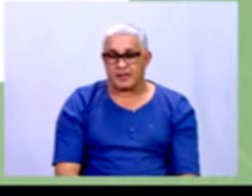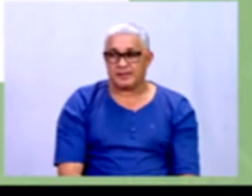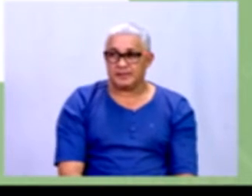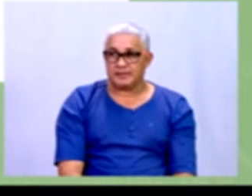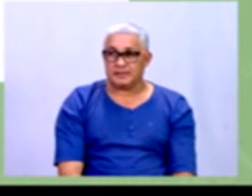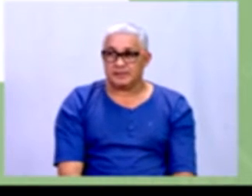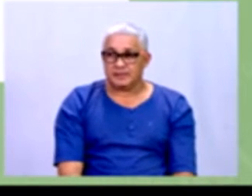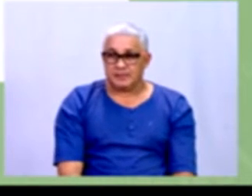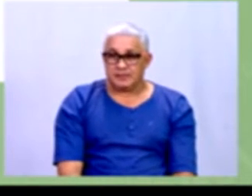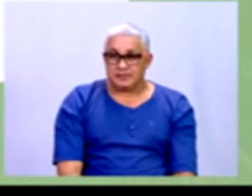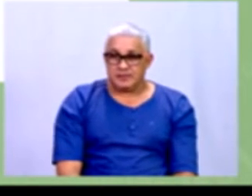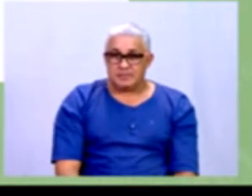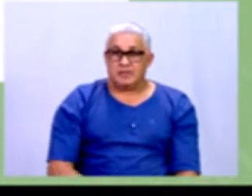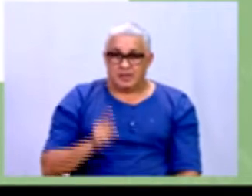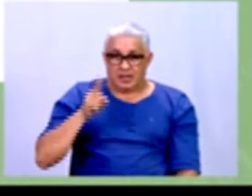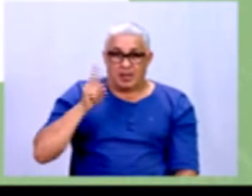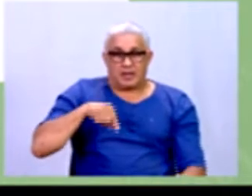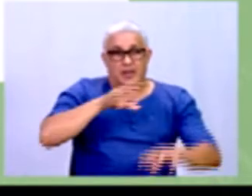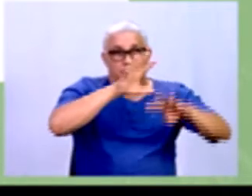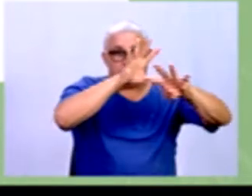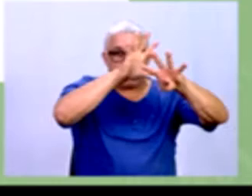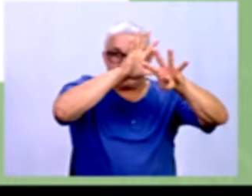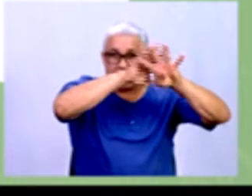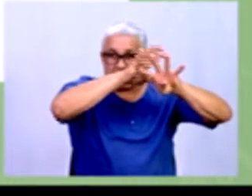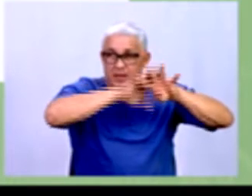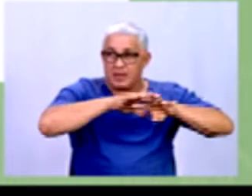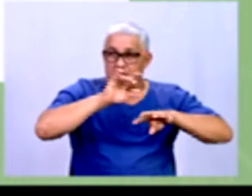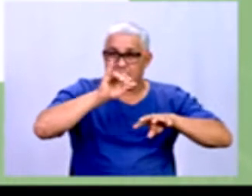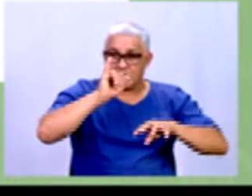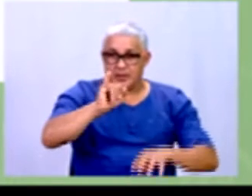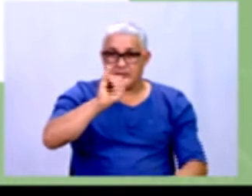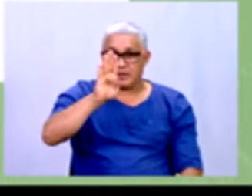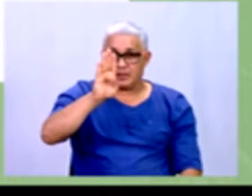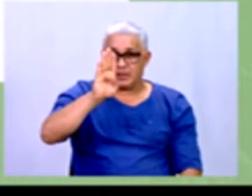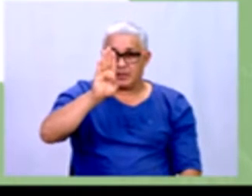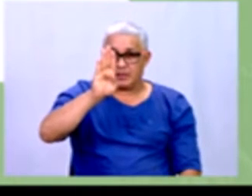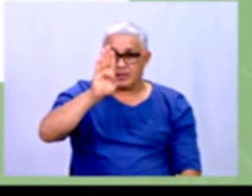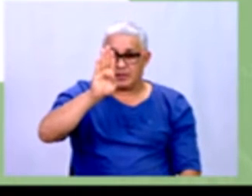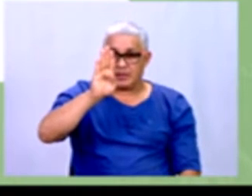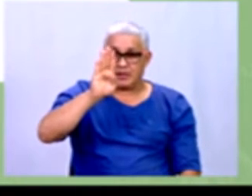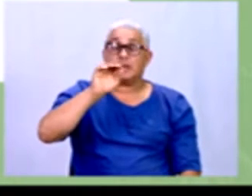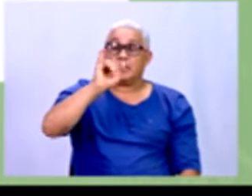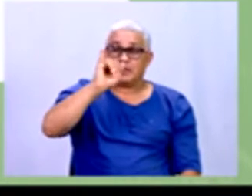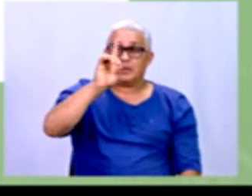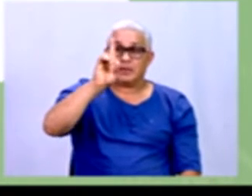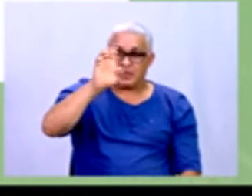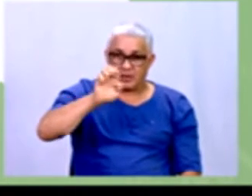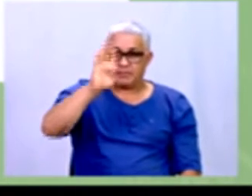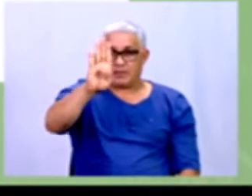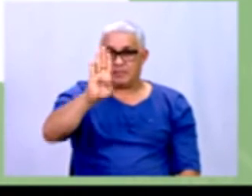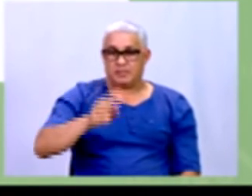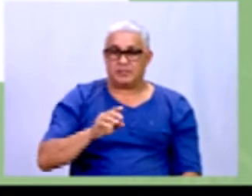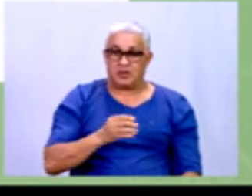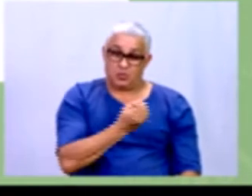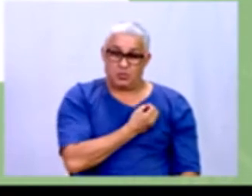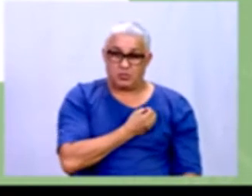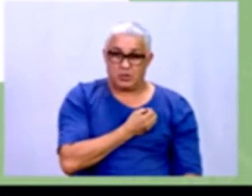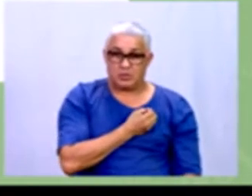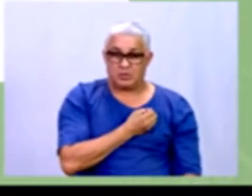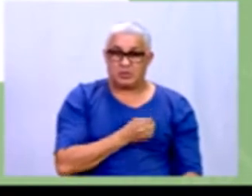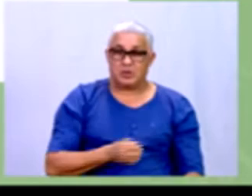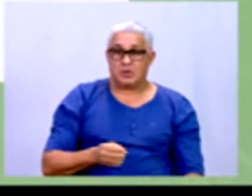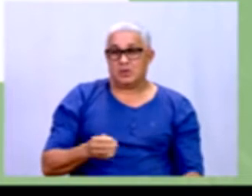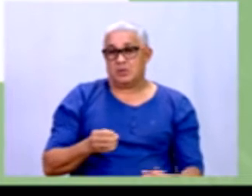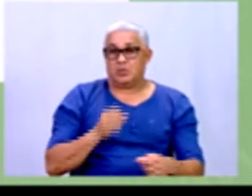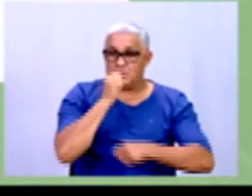uma tabela do IDEB, né? Da educação básica, dos números observados aqui nos